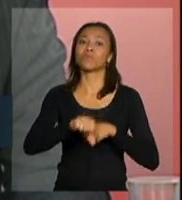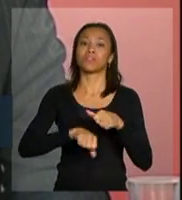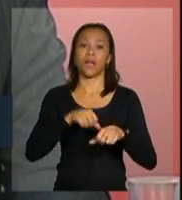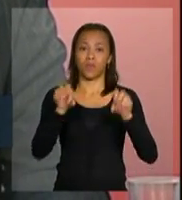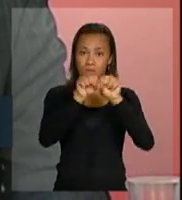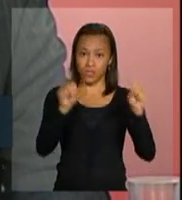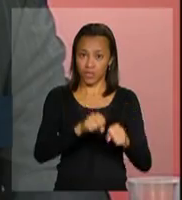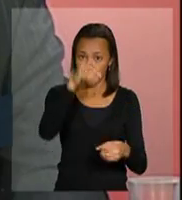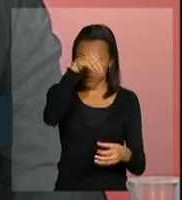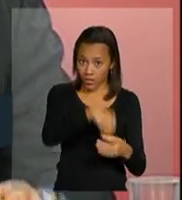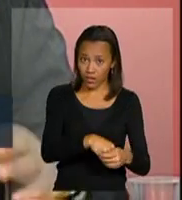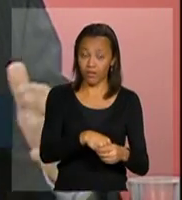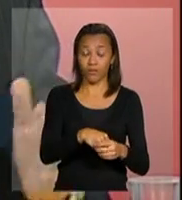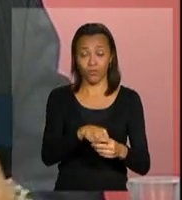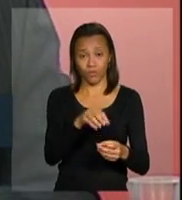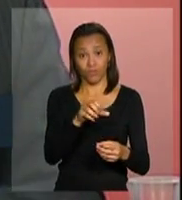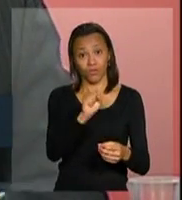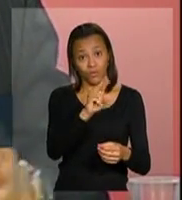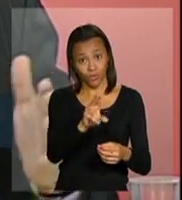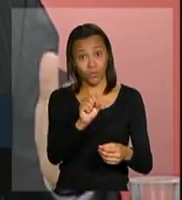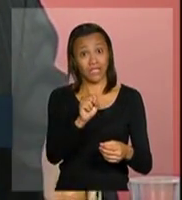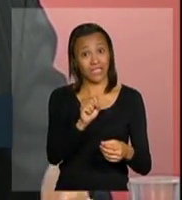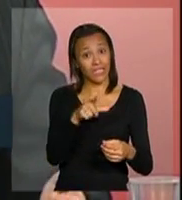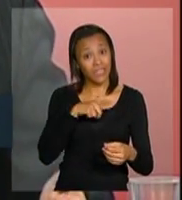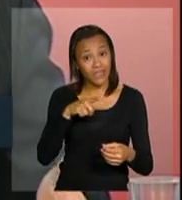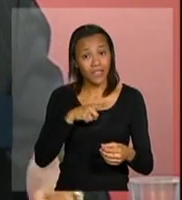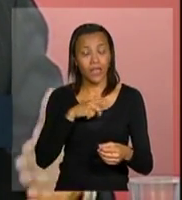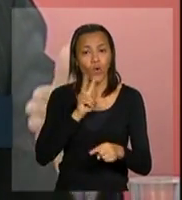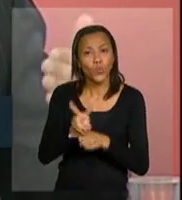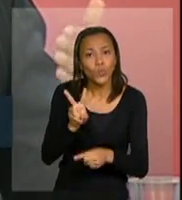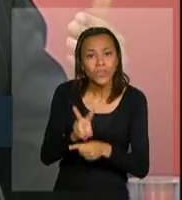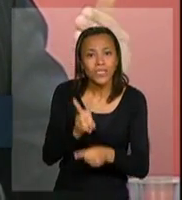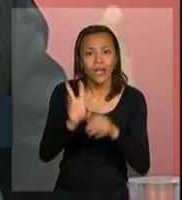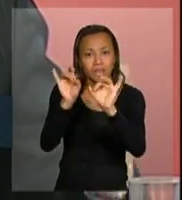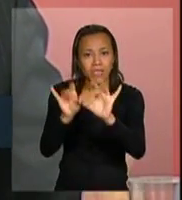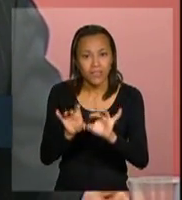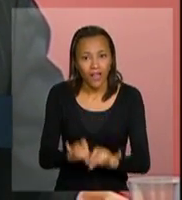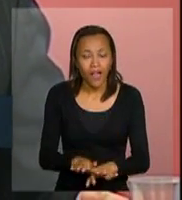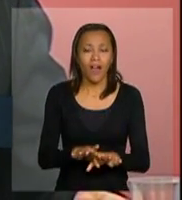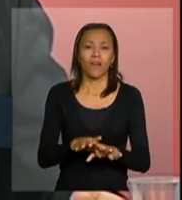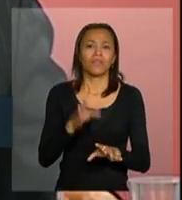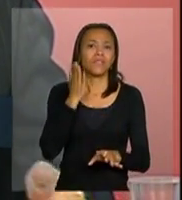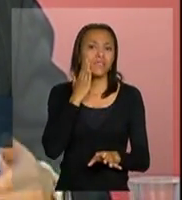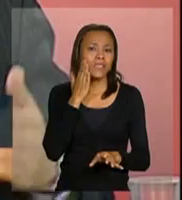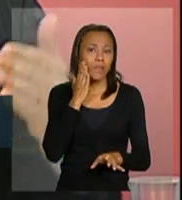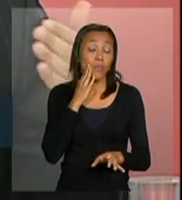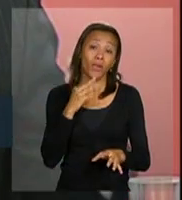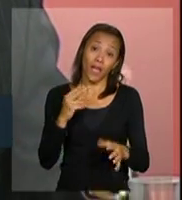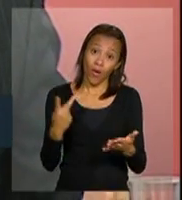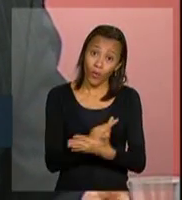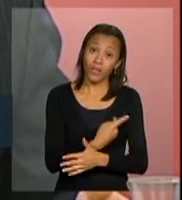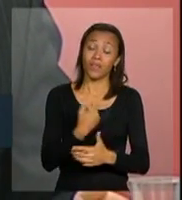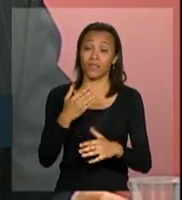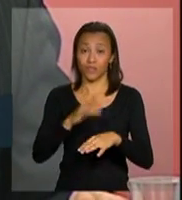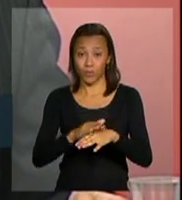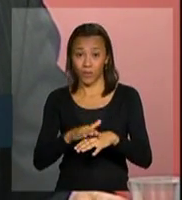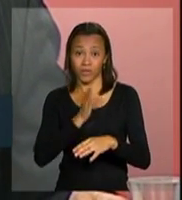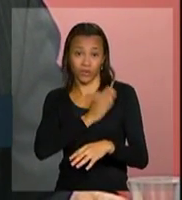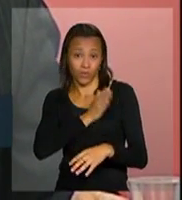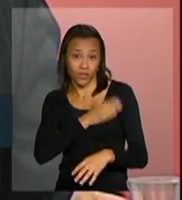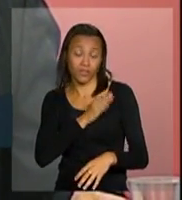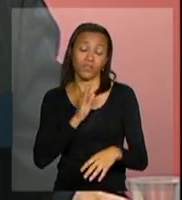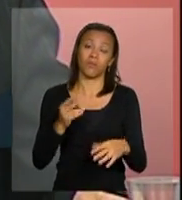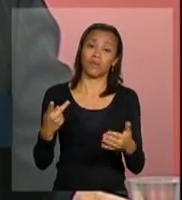atenção à AIDS. Cada vez mais eles têm que ter retaguarda para lidar com doenças cardiovasculares, lidar com os efeitos